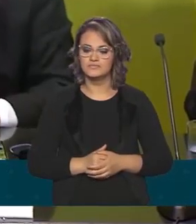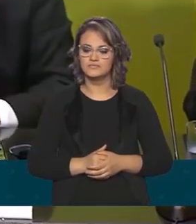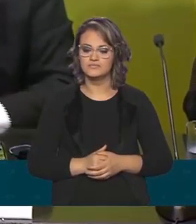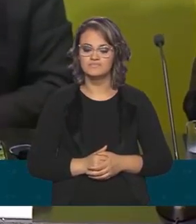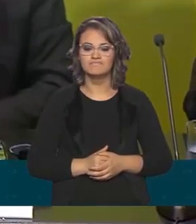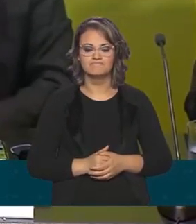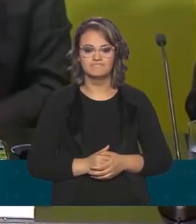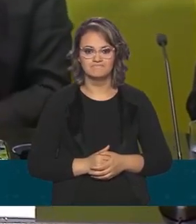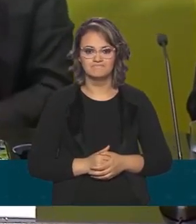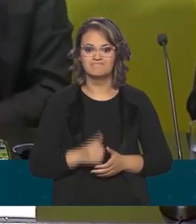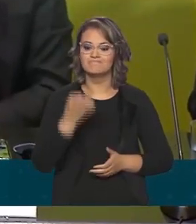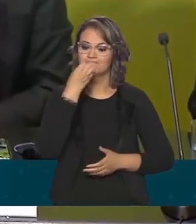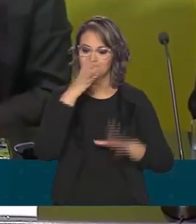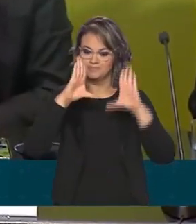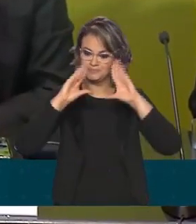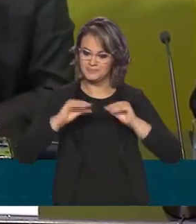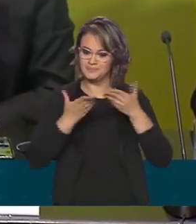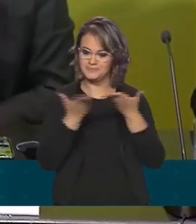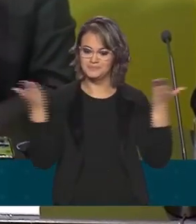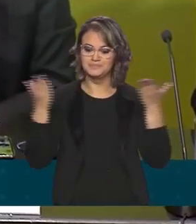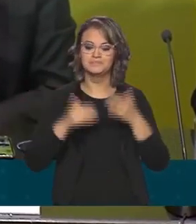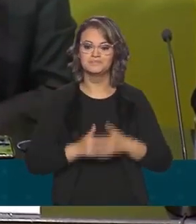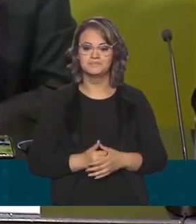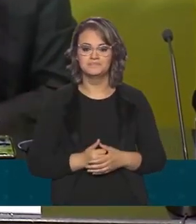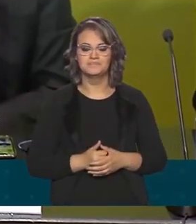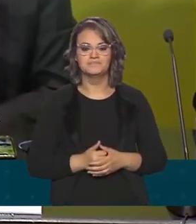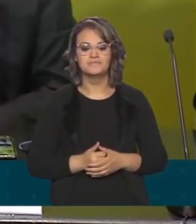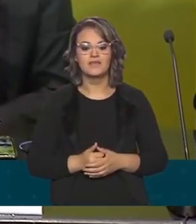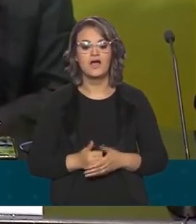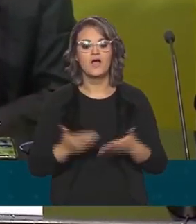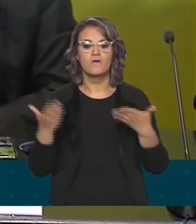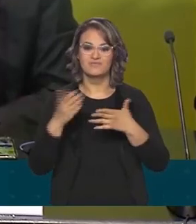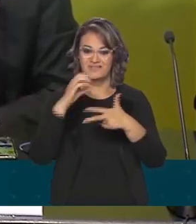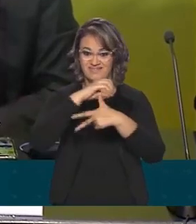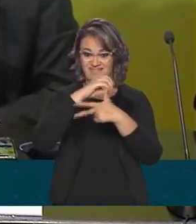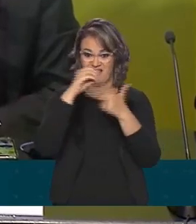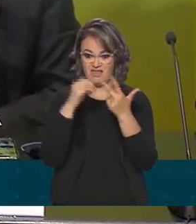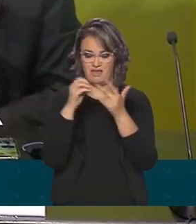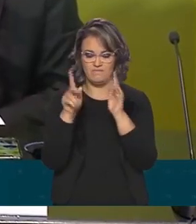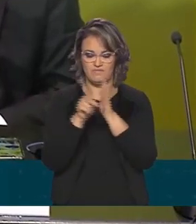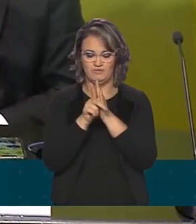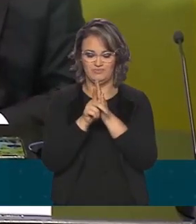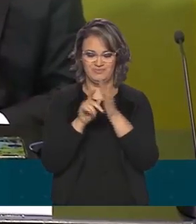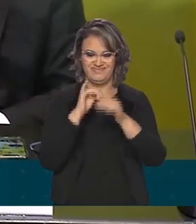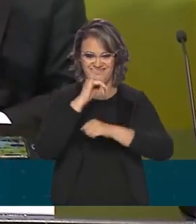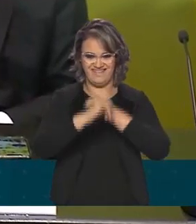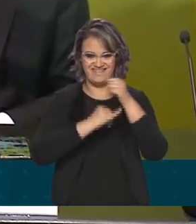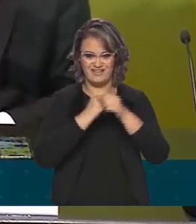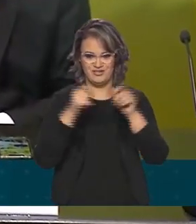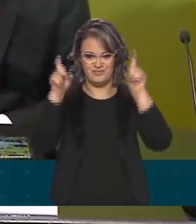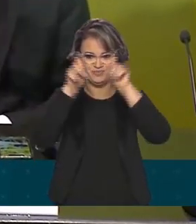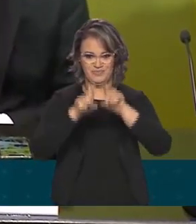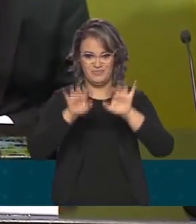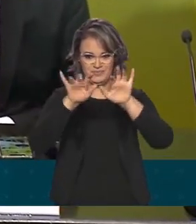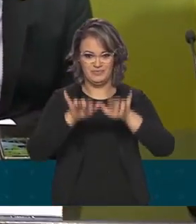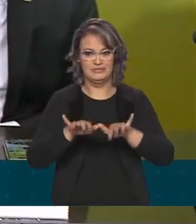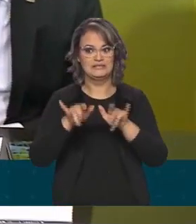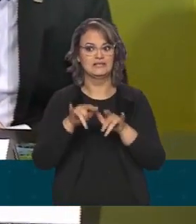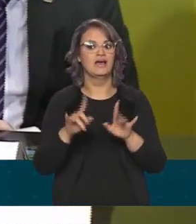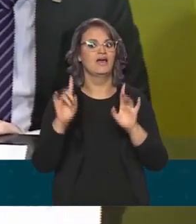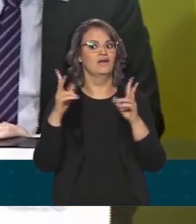Bom, boa noite a todos. Esse Enem Digital, presidente, foi um desafio